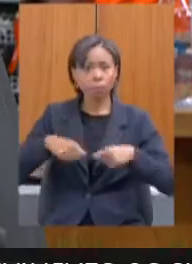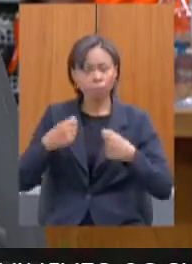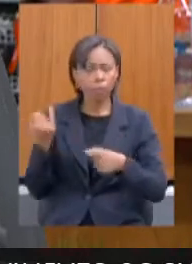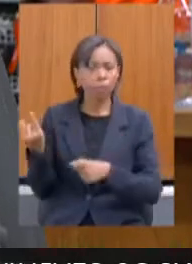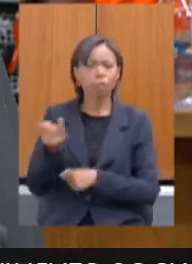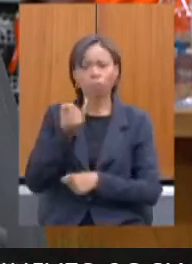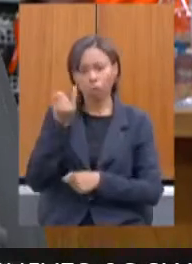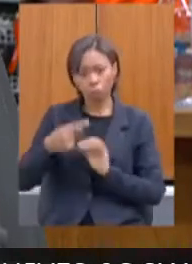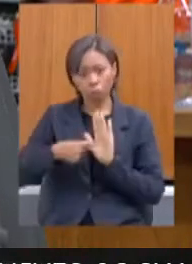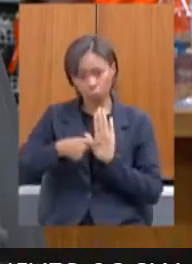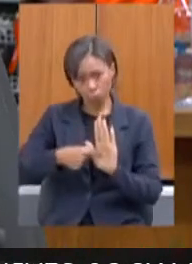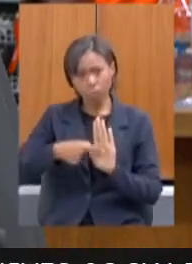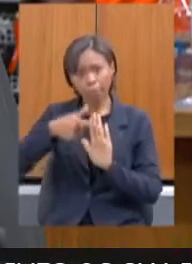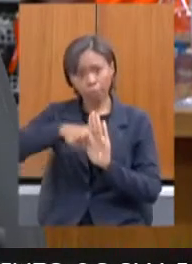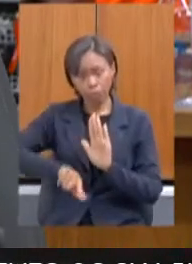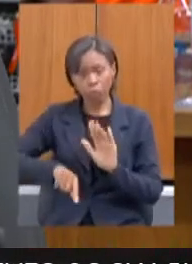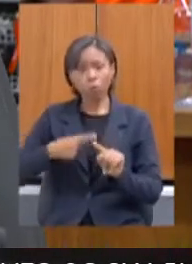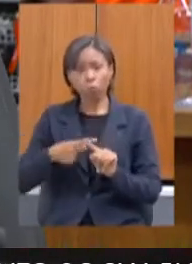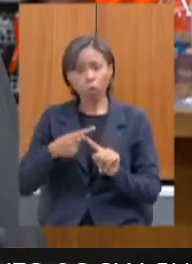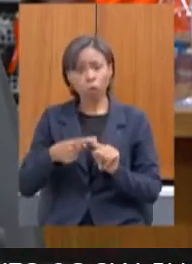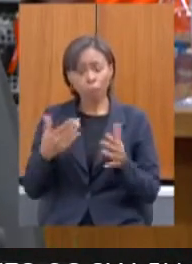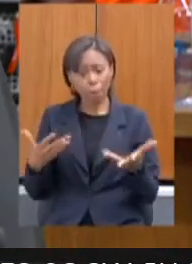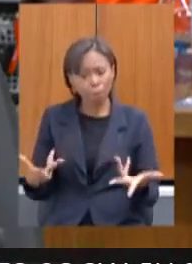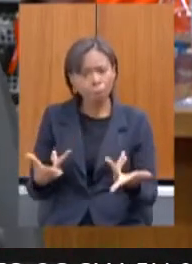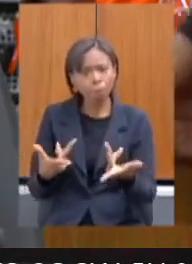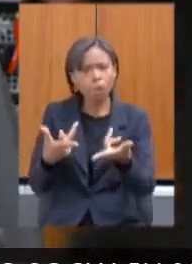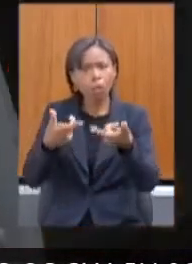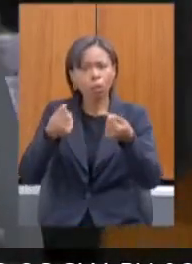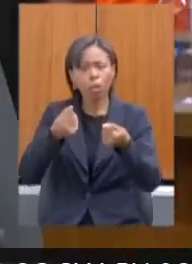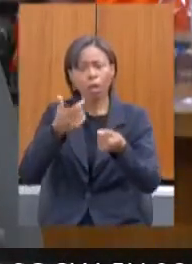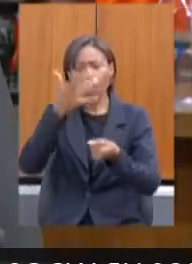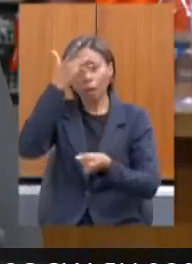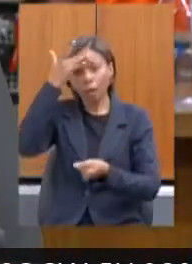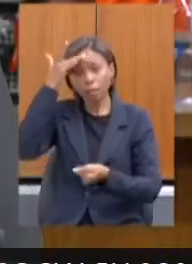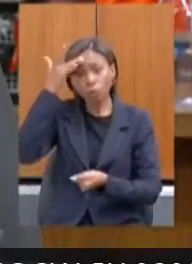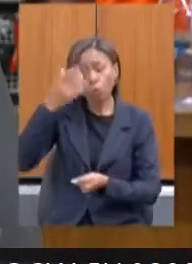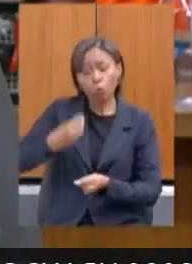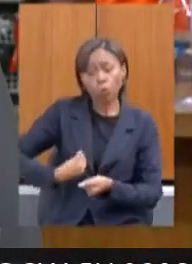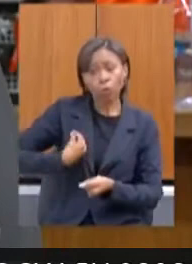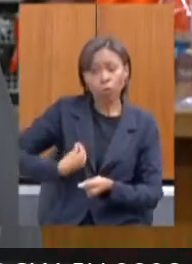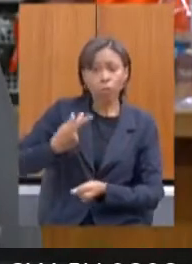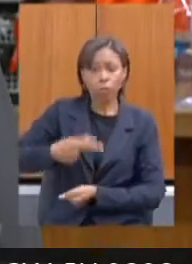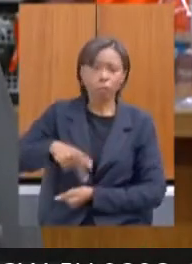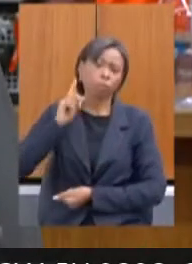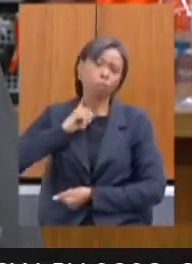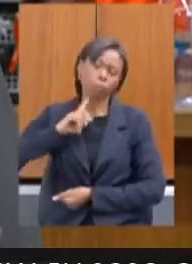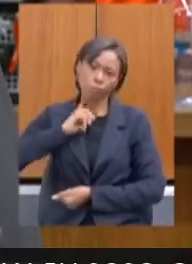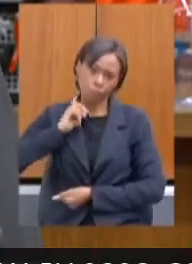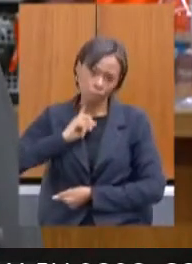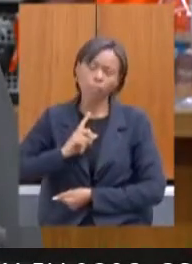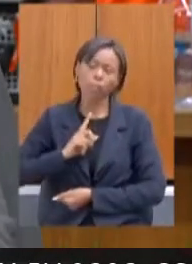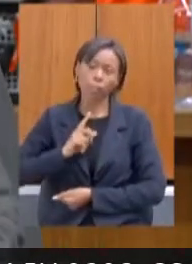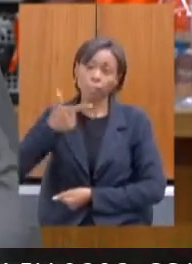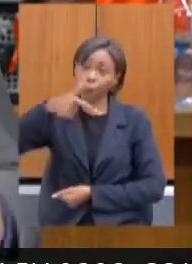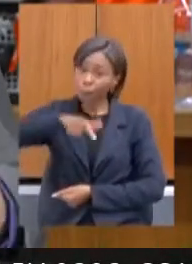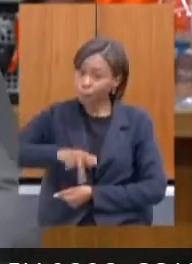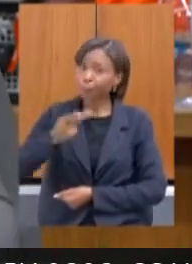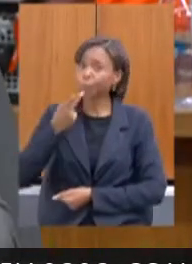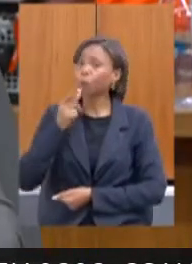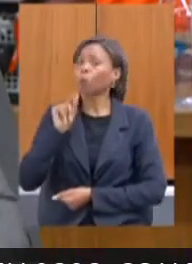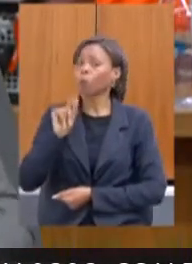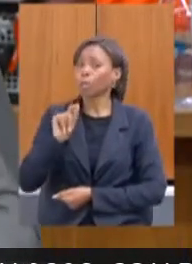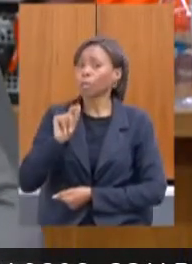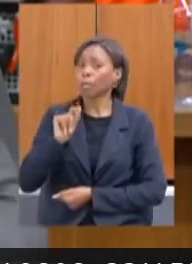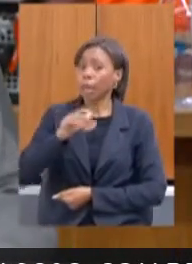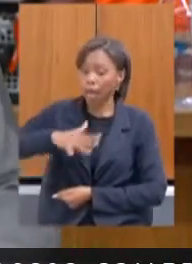se tem em melhorar a qualidade de vida dos mineiros, em melhorar a qualidade de vida da população, e lembrando, mais uma vez, que o desenvolvimento